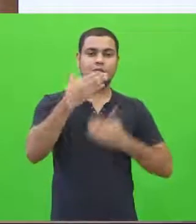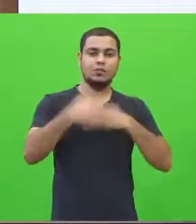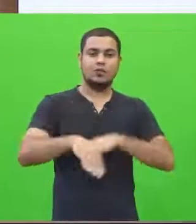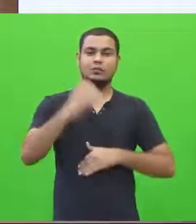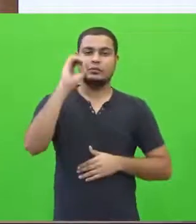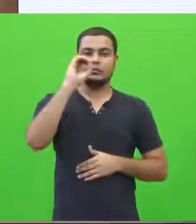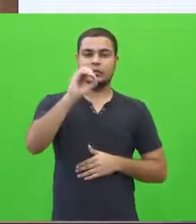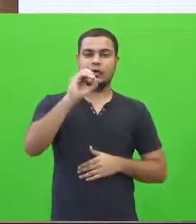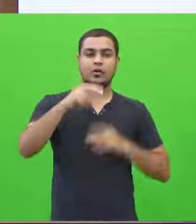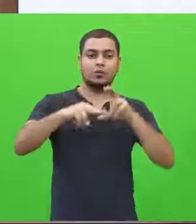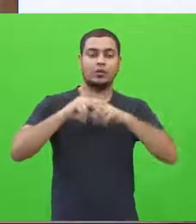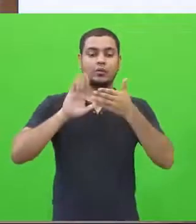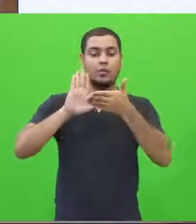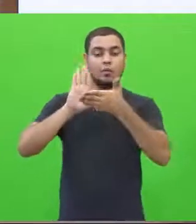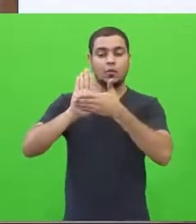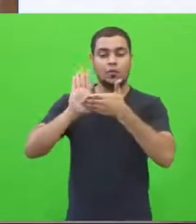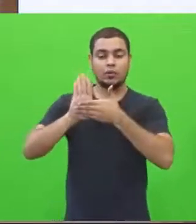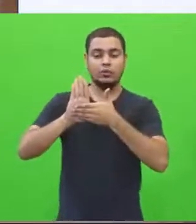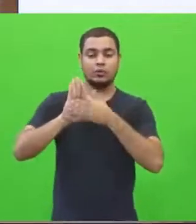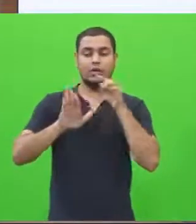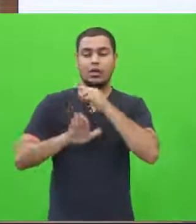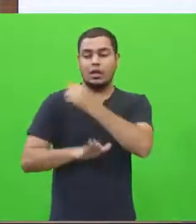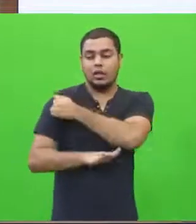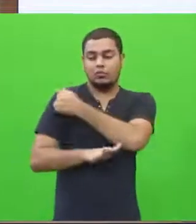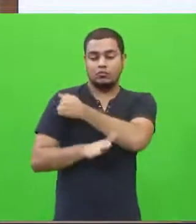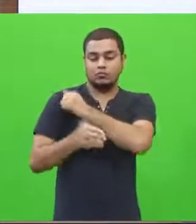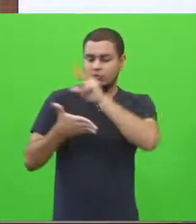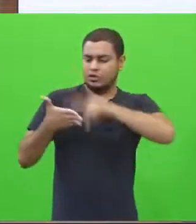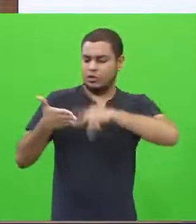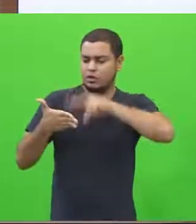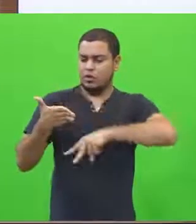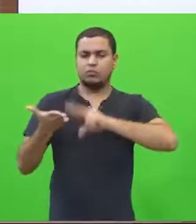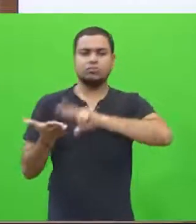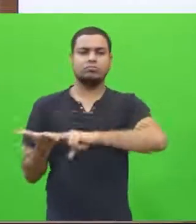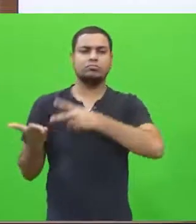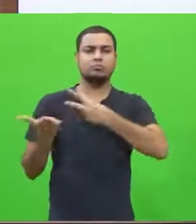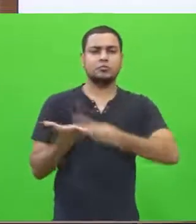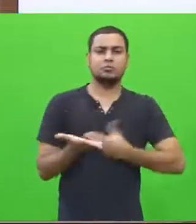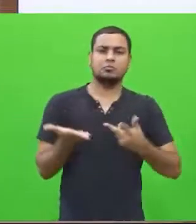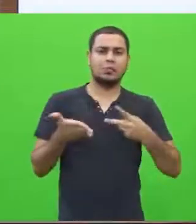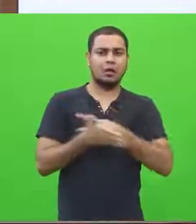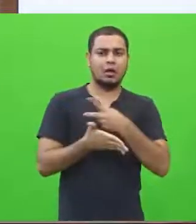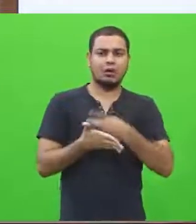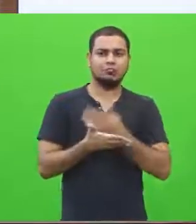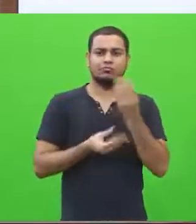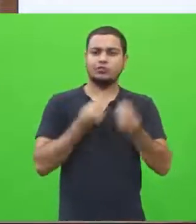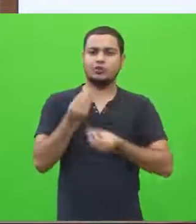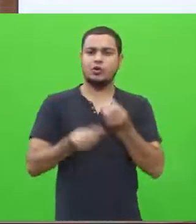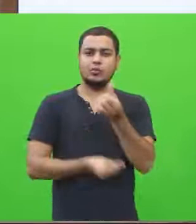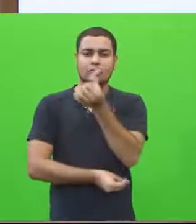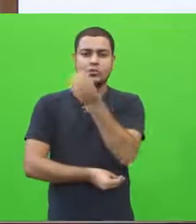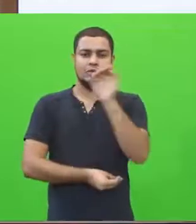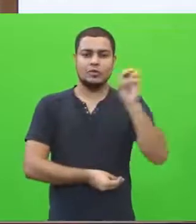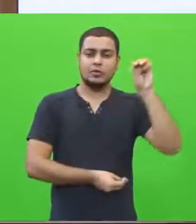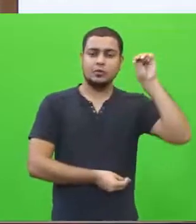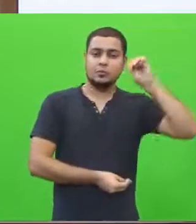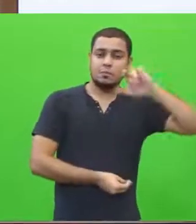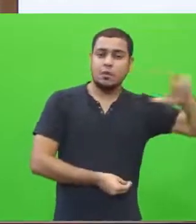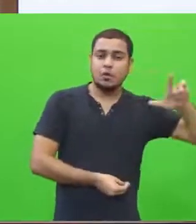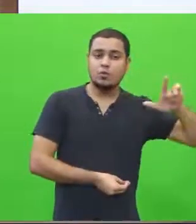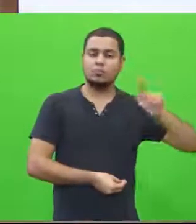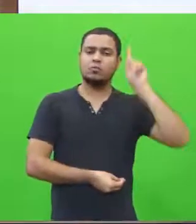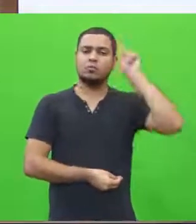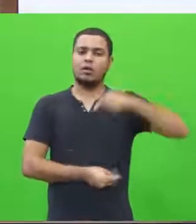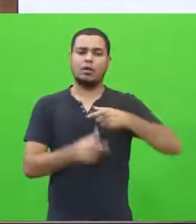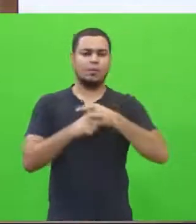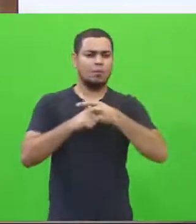essa proposta de tema. Nossa, você está se questionando. 600 mil é um número significativo, não é,